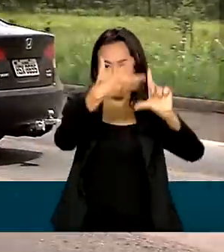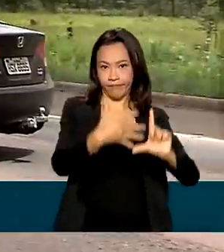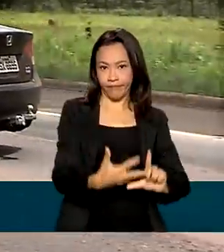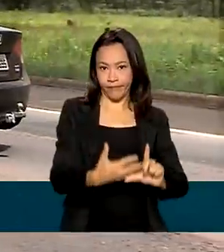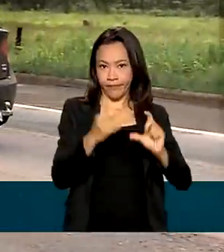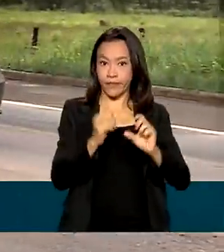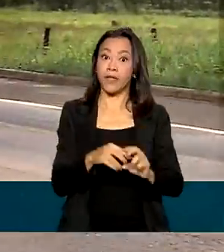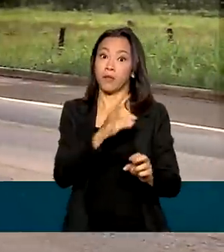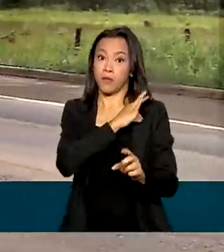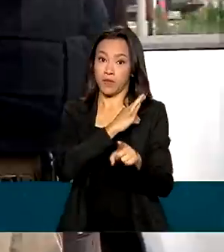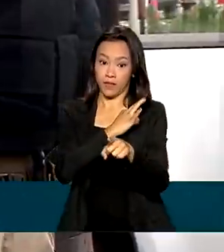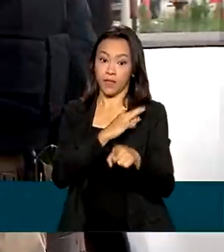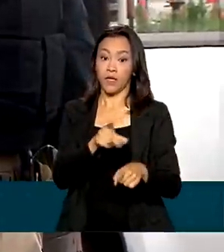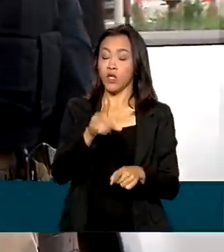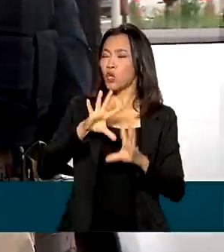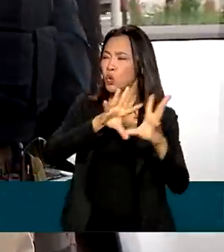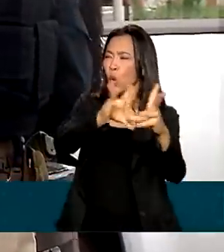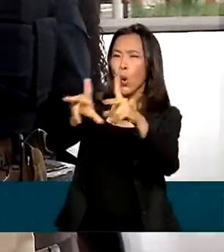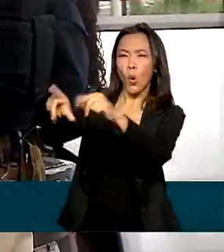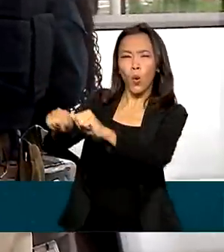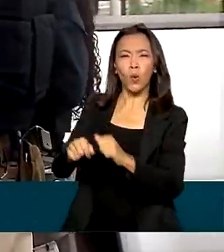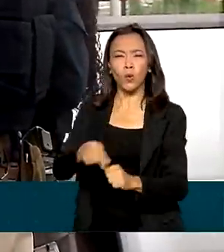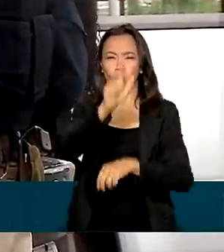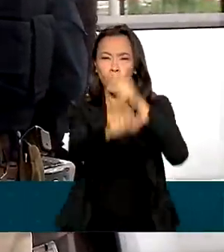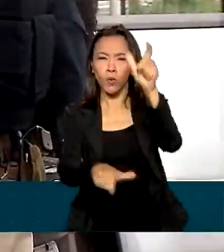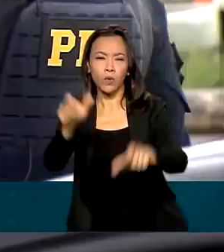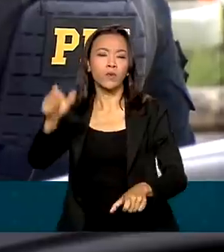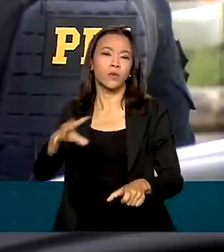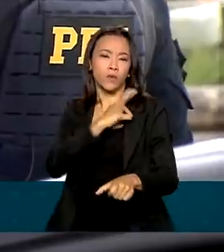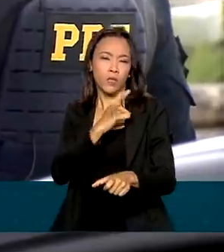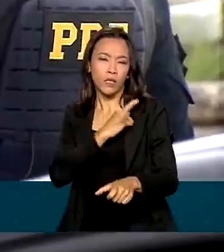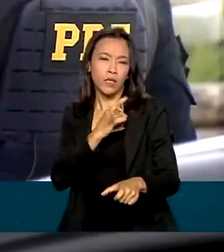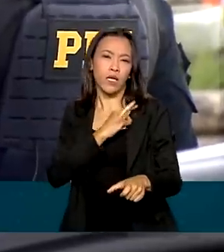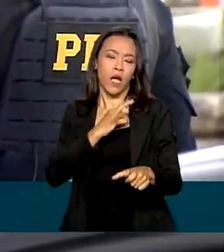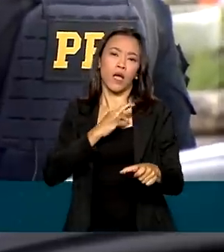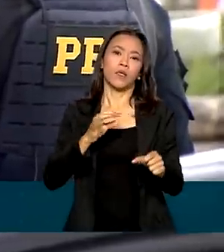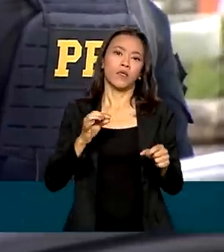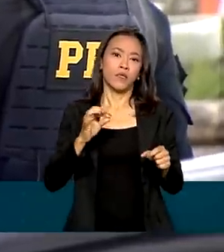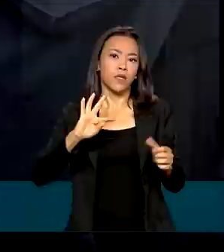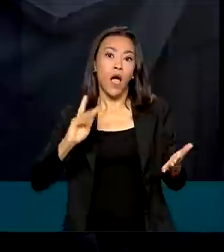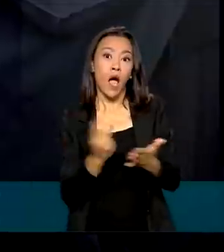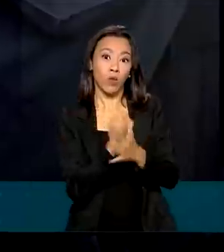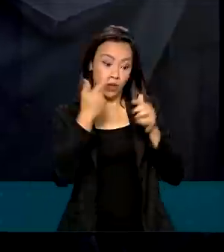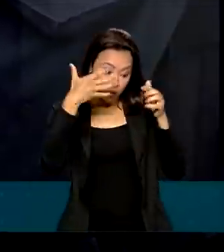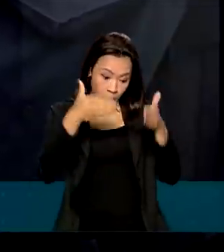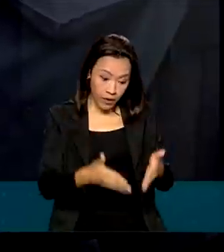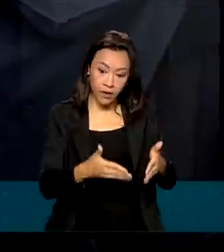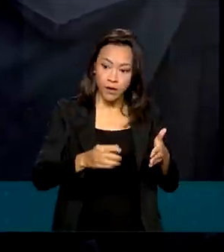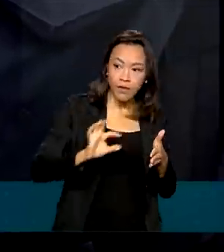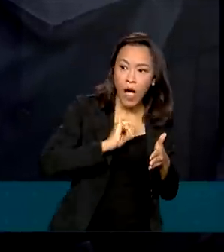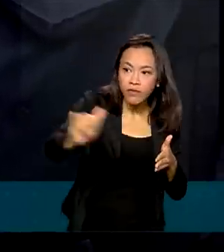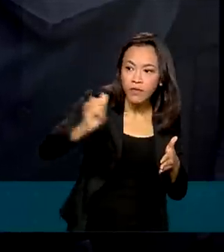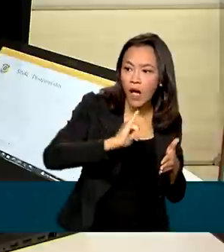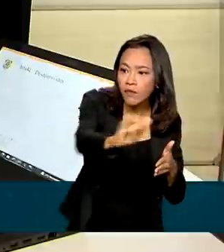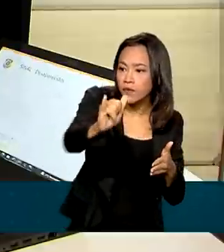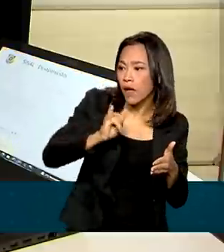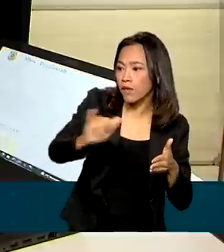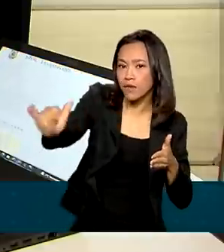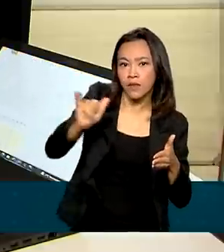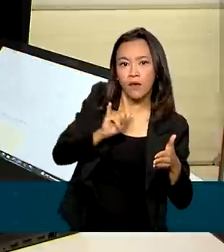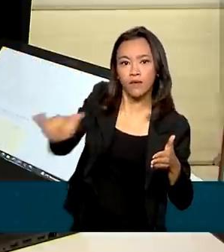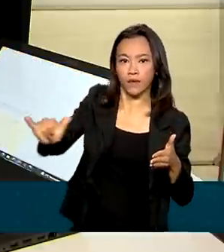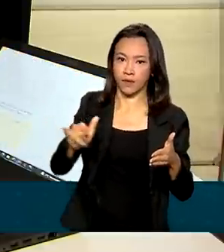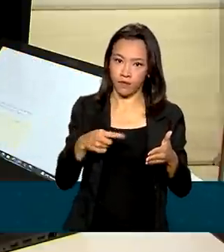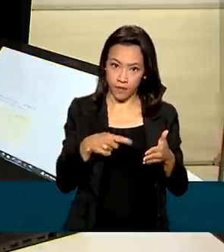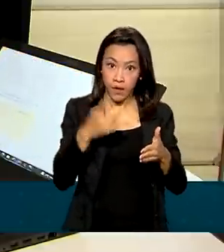todos os policiais de plantão, em um raio de 500 quilômetros do local da ocorrência, são imediatamente comunicados. O